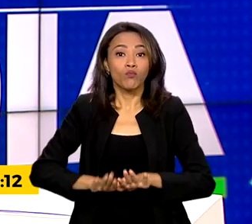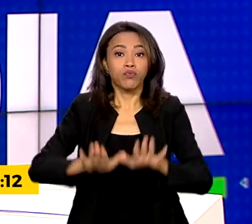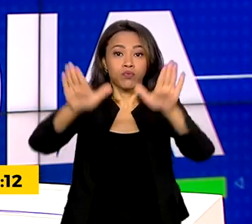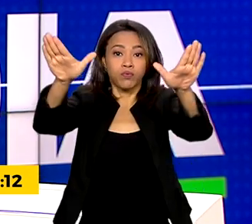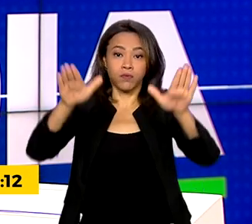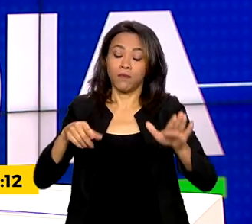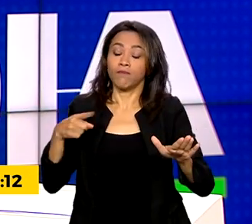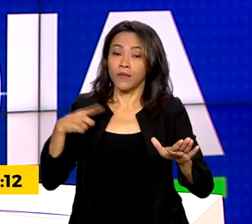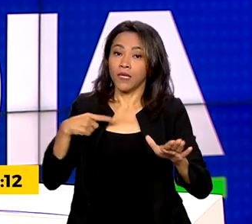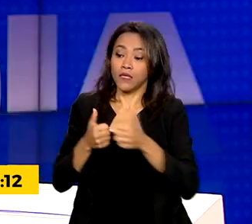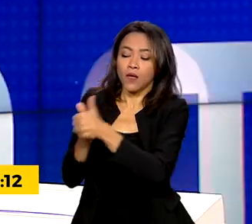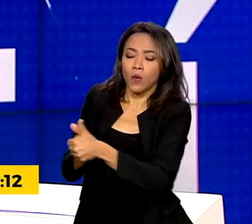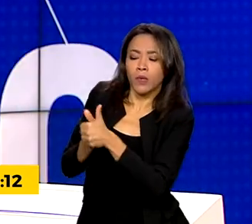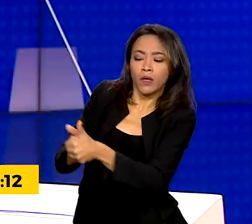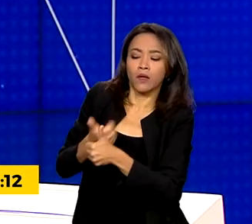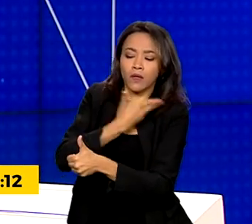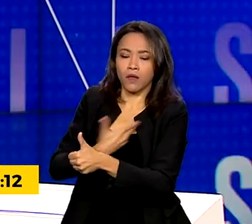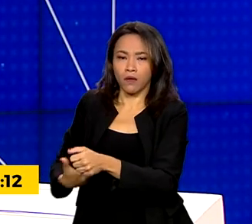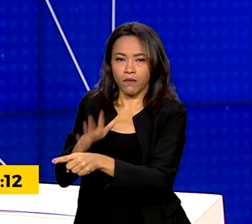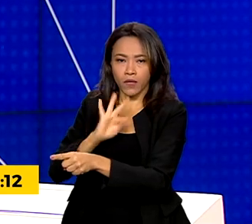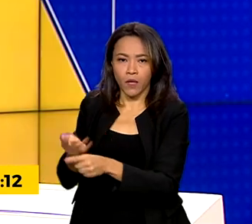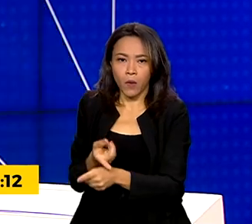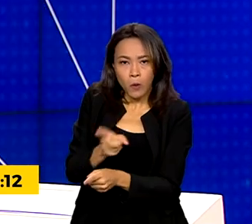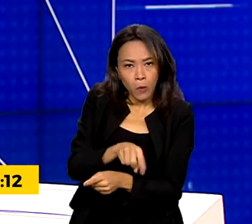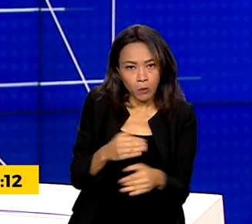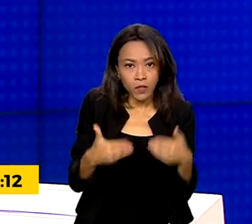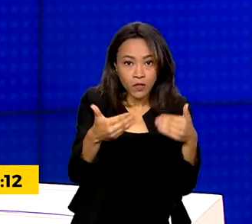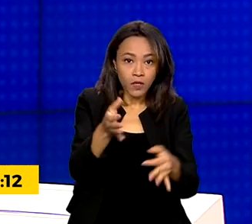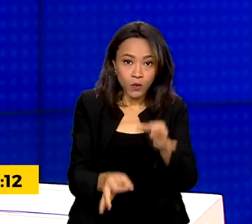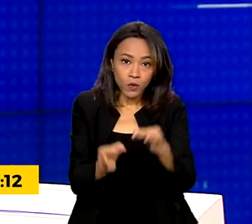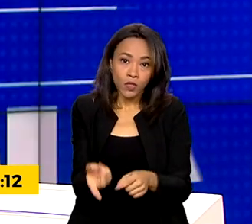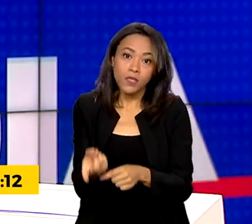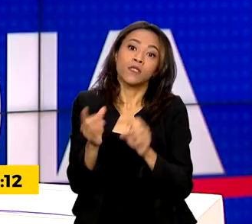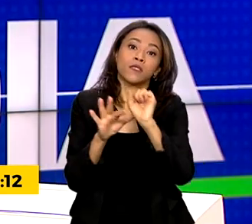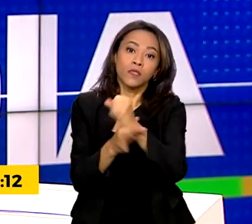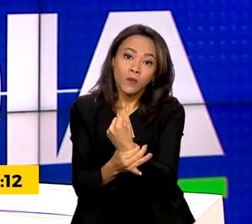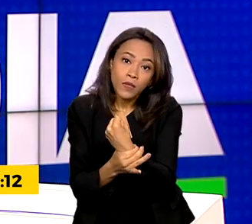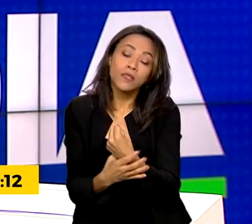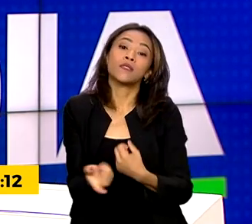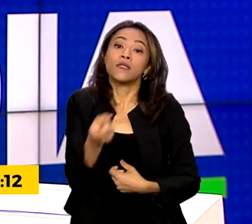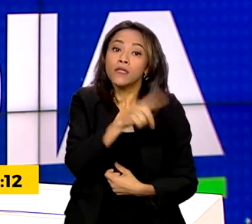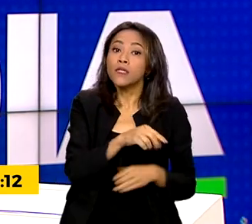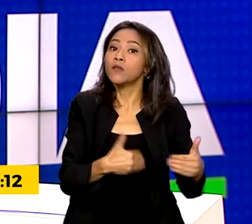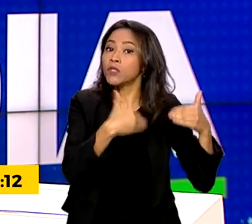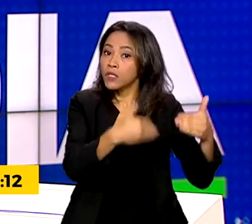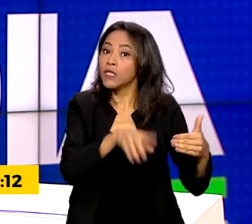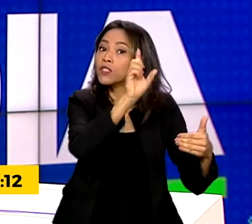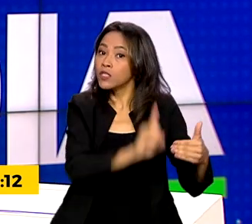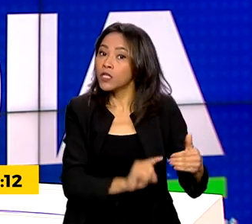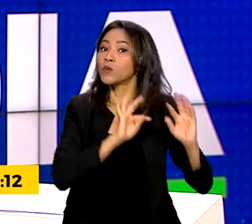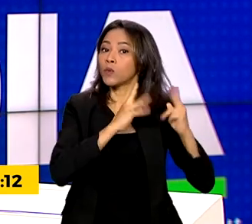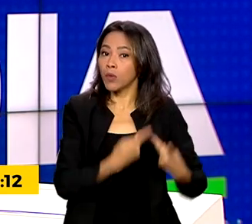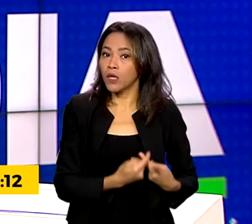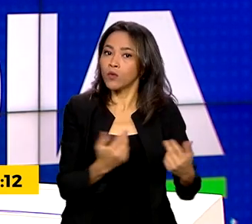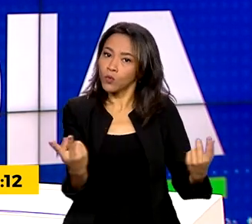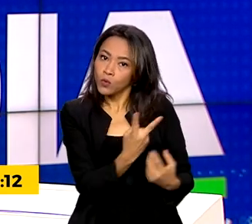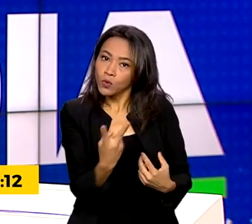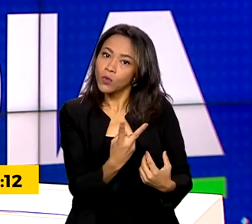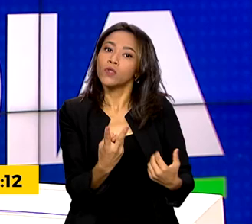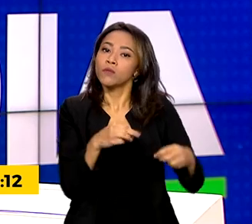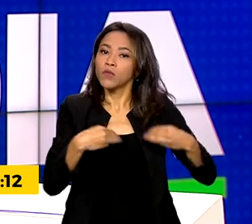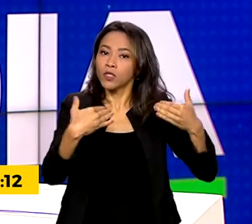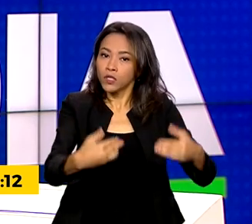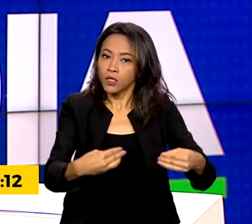pelo governo federal. Os ministérios da Justiça e Segurança Pública e dos Direitos Humanos e Cidadania trabalham em conjunto